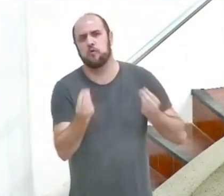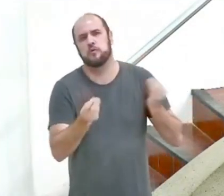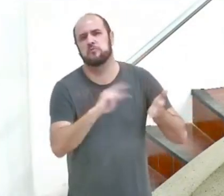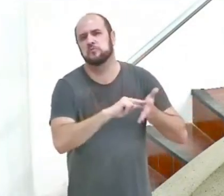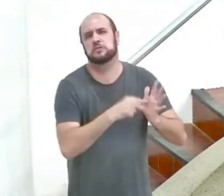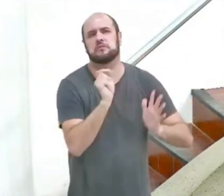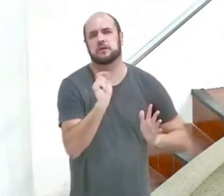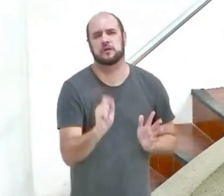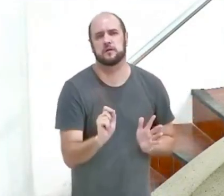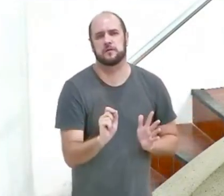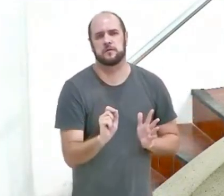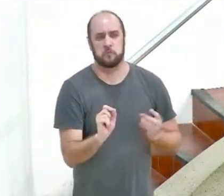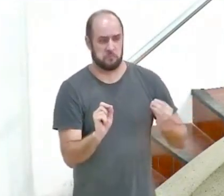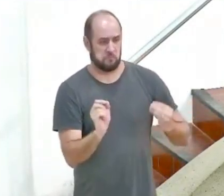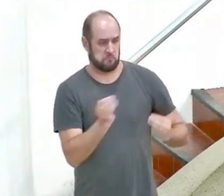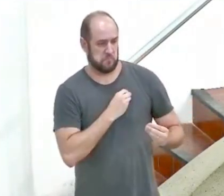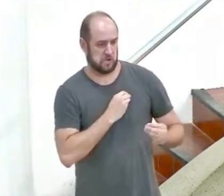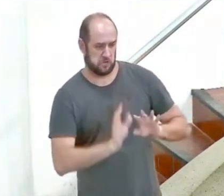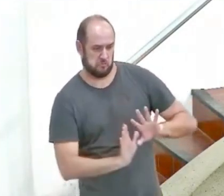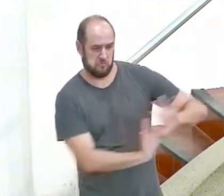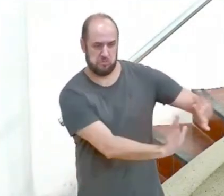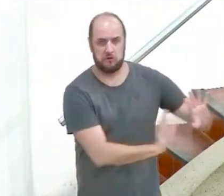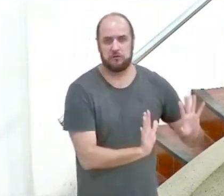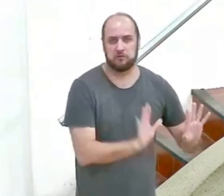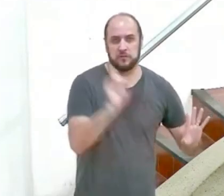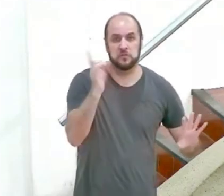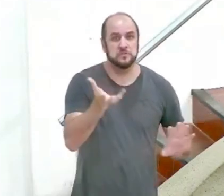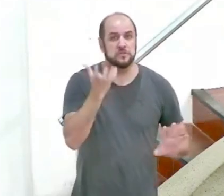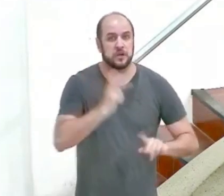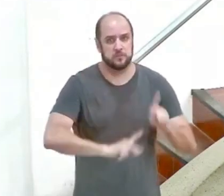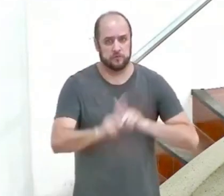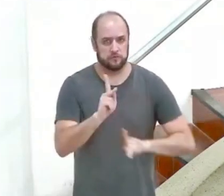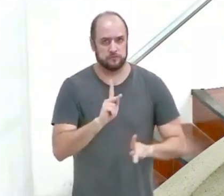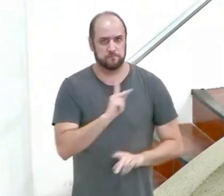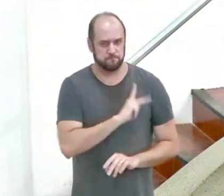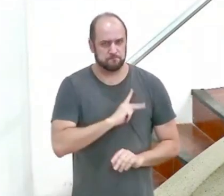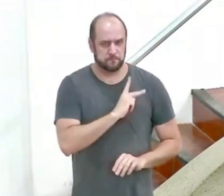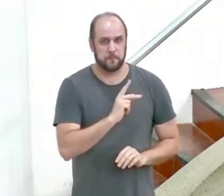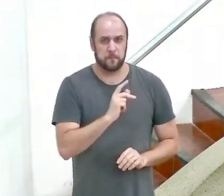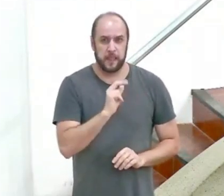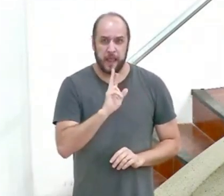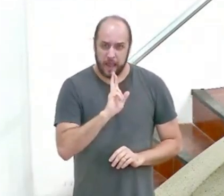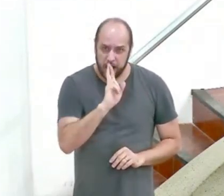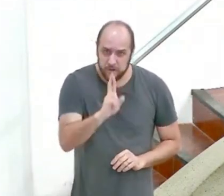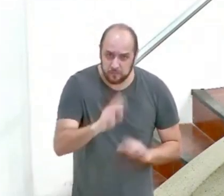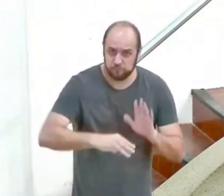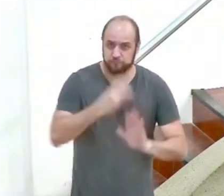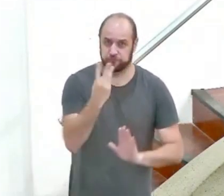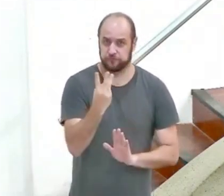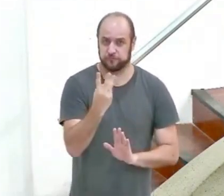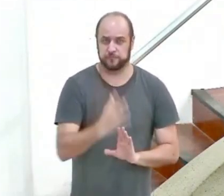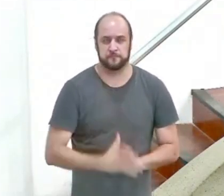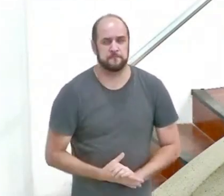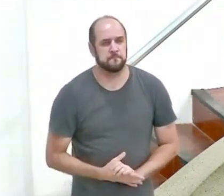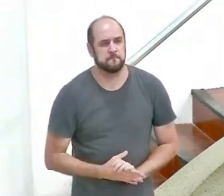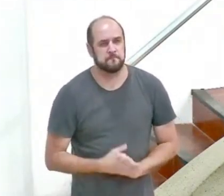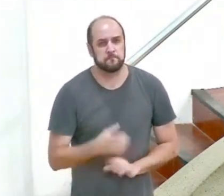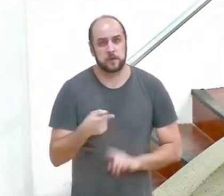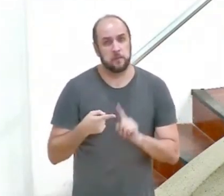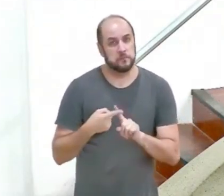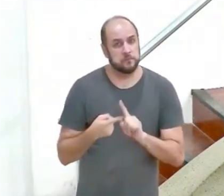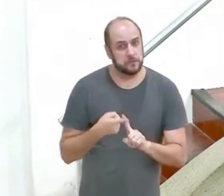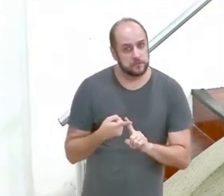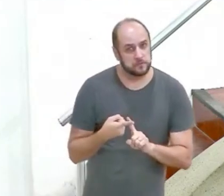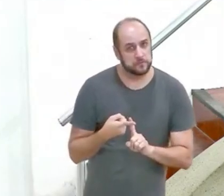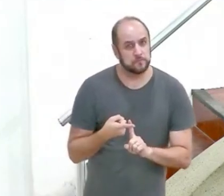que Deus deseja que o seu povo tenha? Paulo dá uma resposta tripla a esta pergunta. Em primeiro lugar,